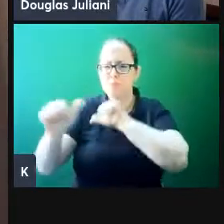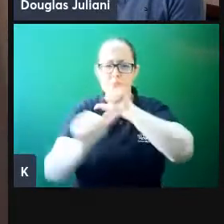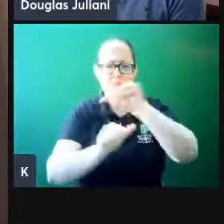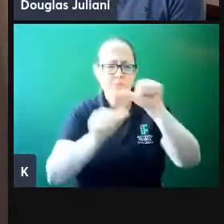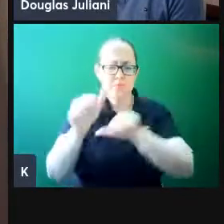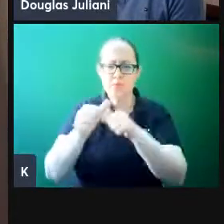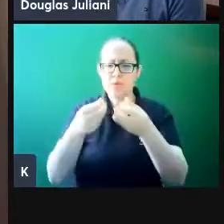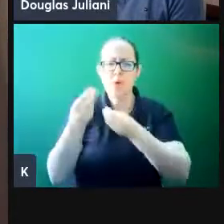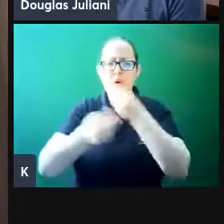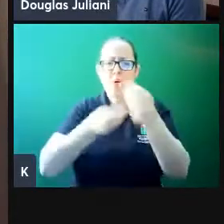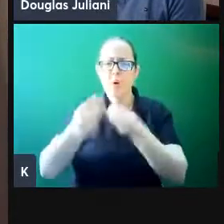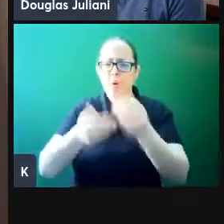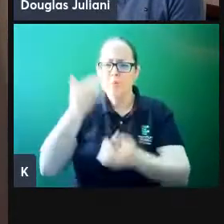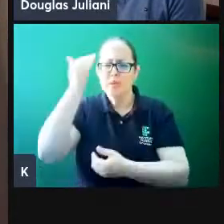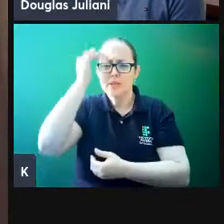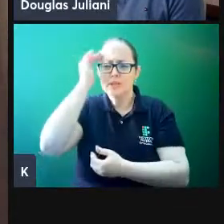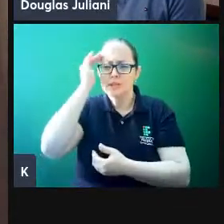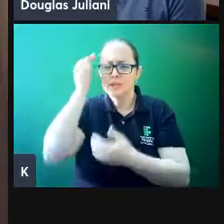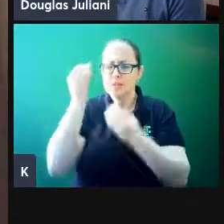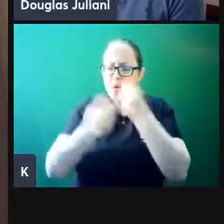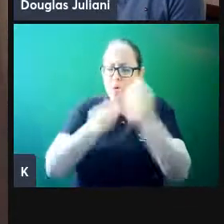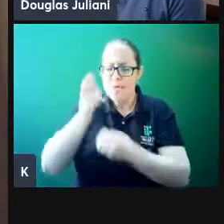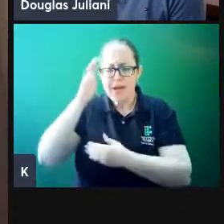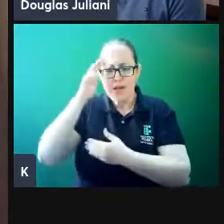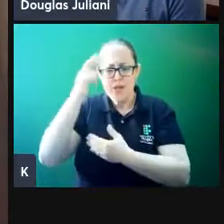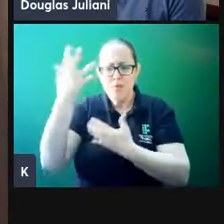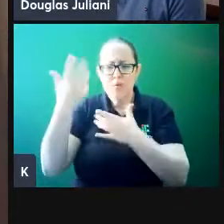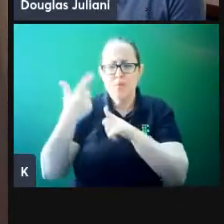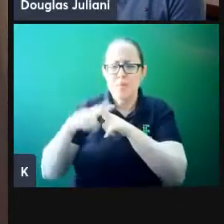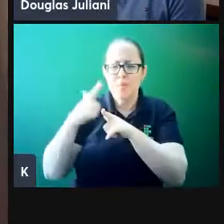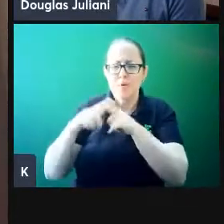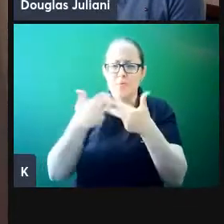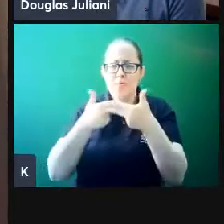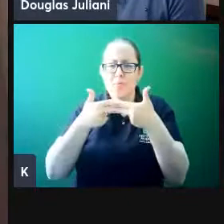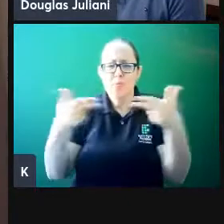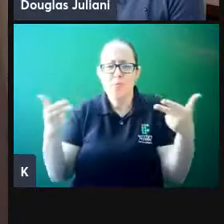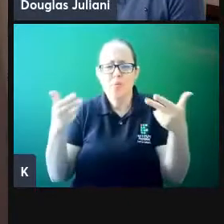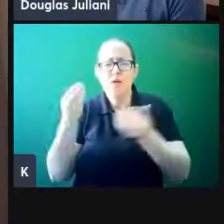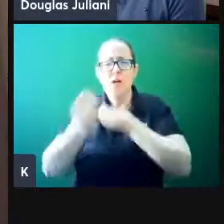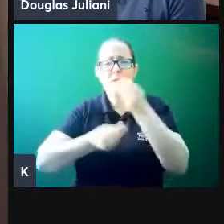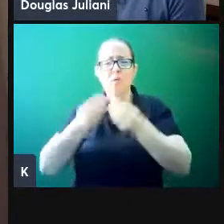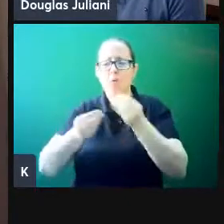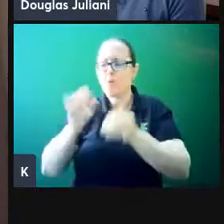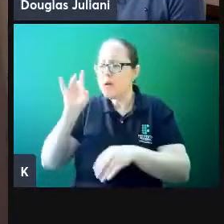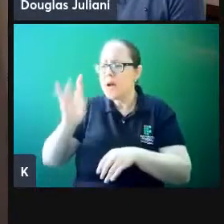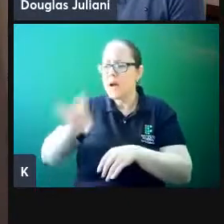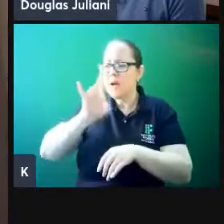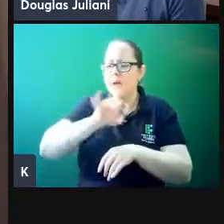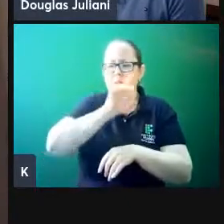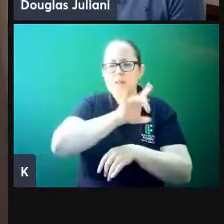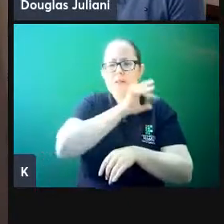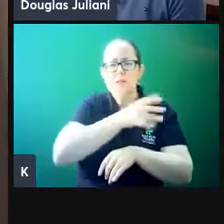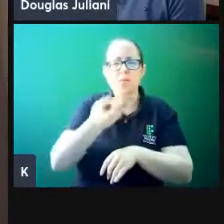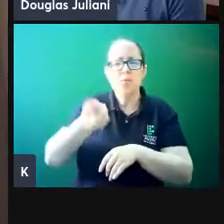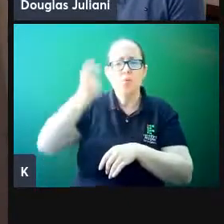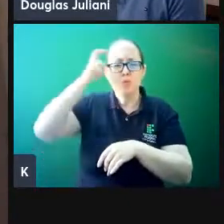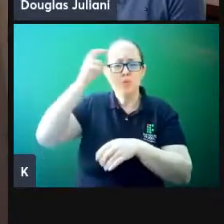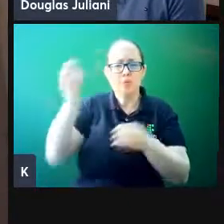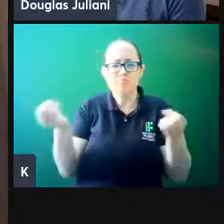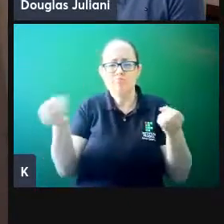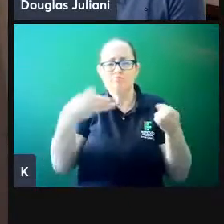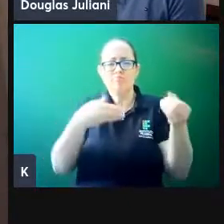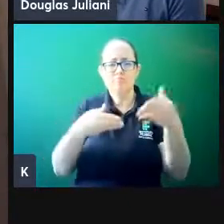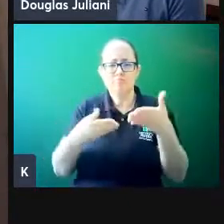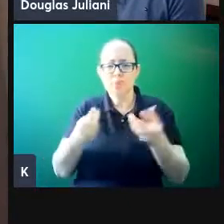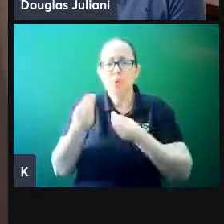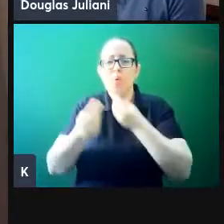criação e implementação de novas soluções, que as organizações e indivíduos podem fazer para desenvolver uma cultura inovadora. O